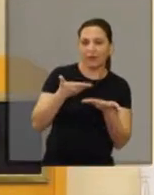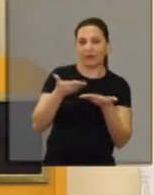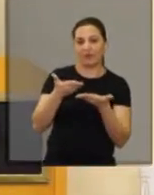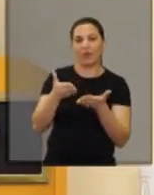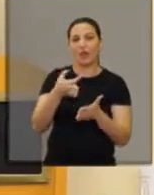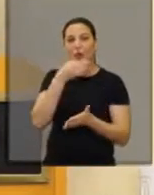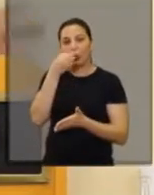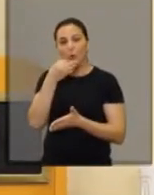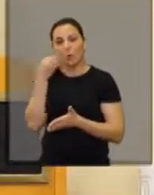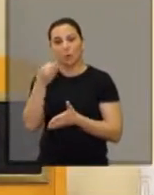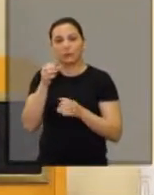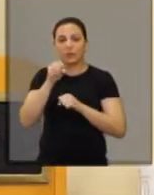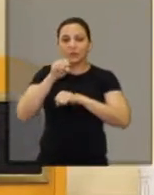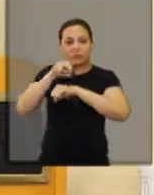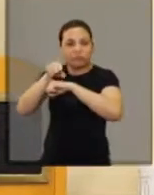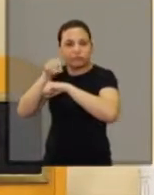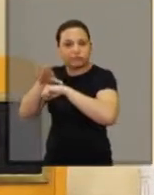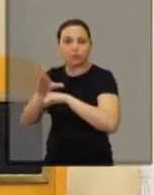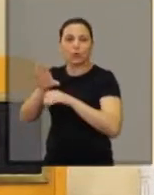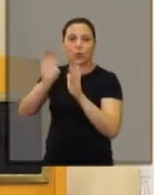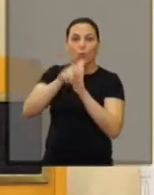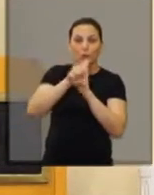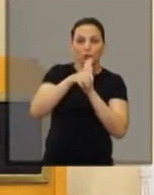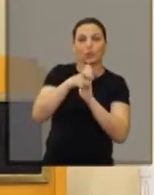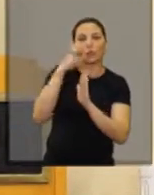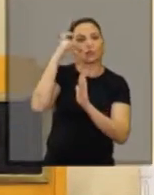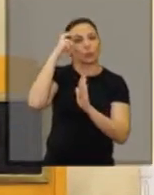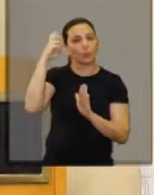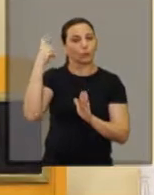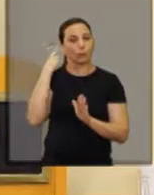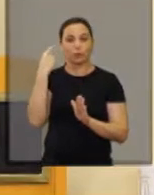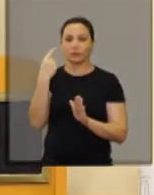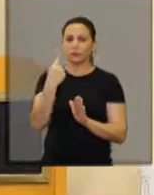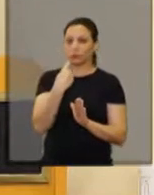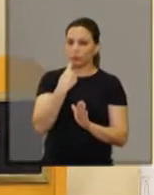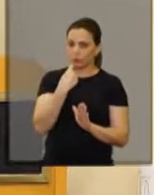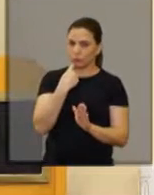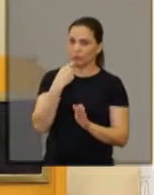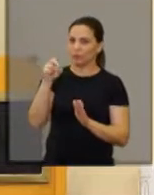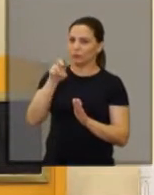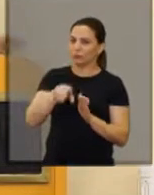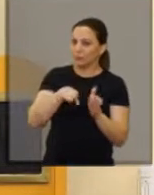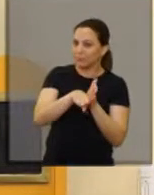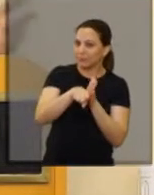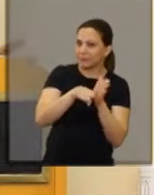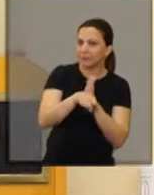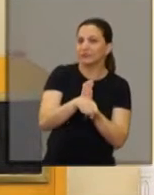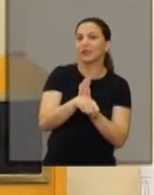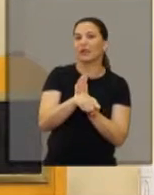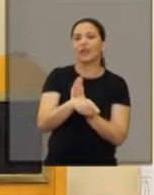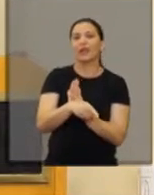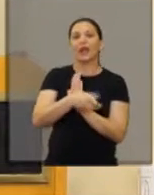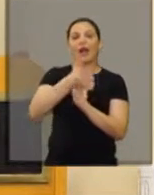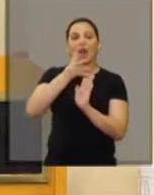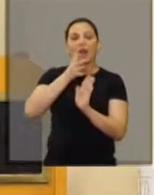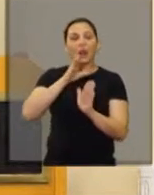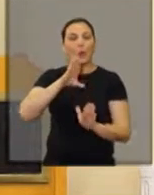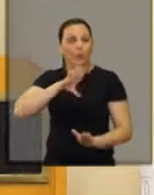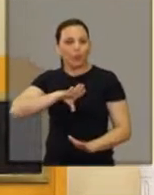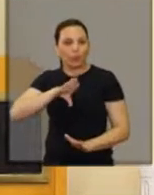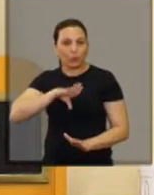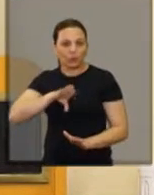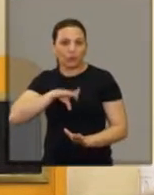A proposta é disseminar o conceito da cultura surda através de estudos da língua oficial brasileira, a língua